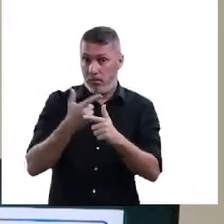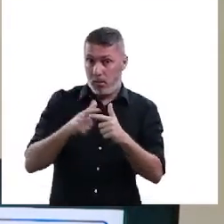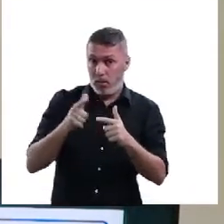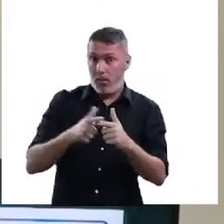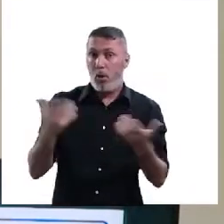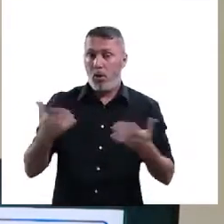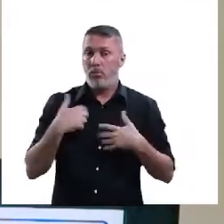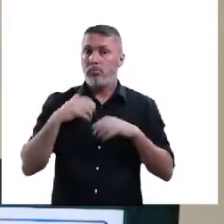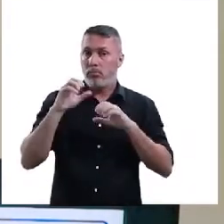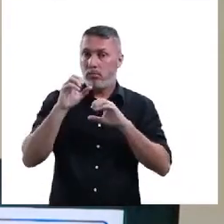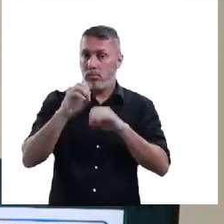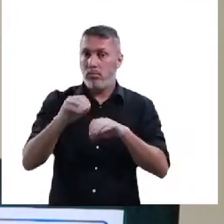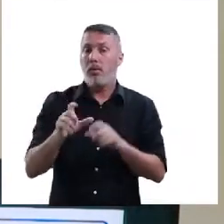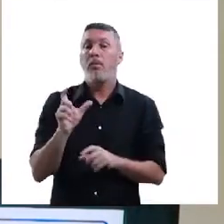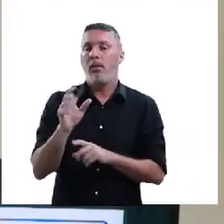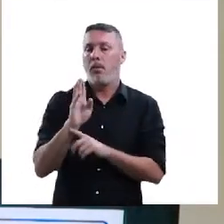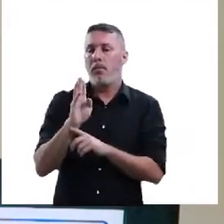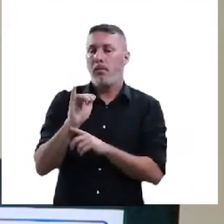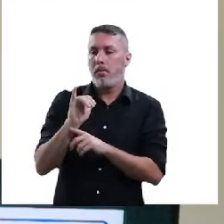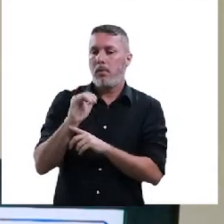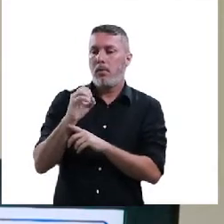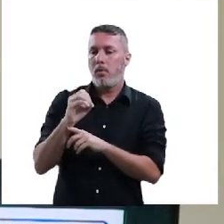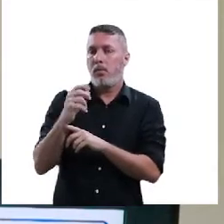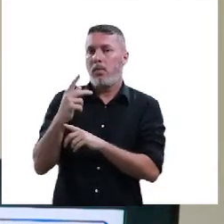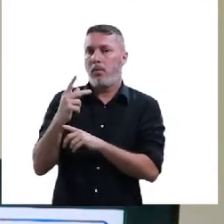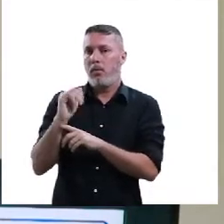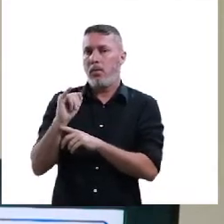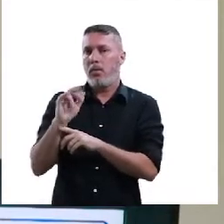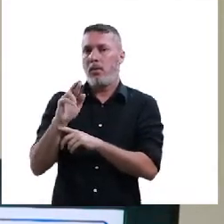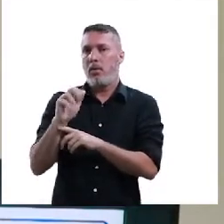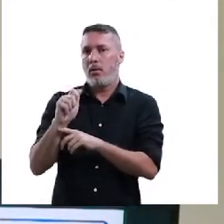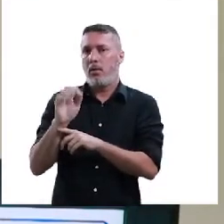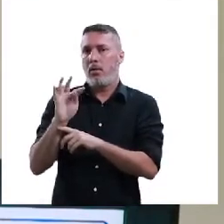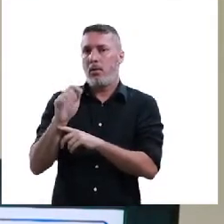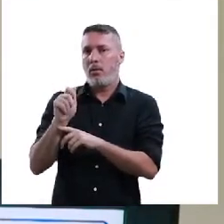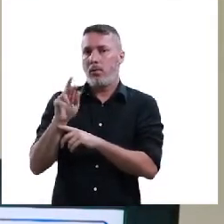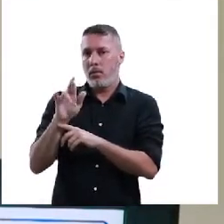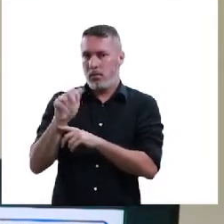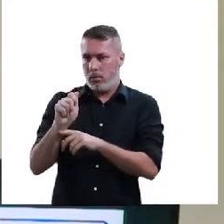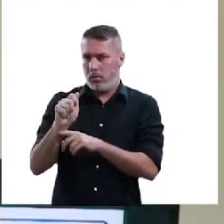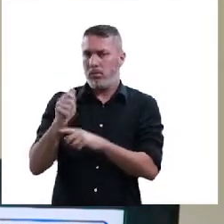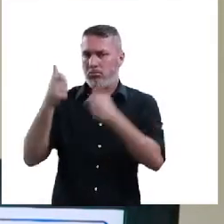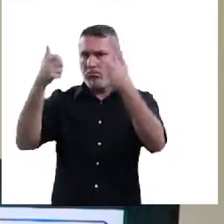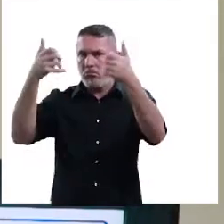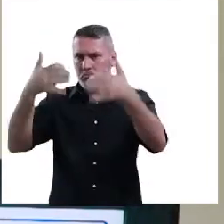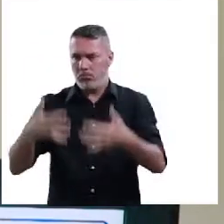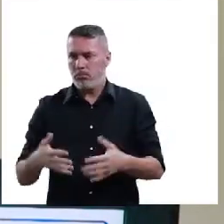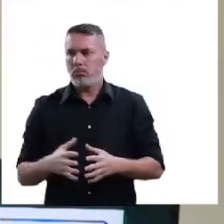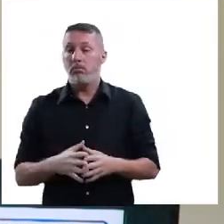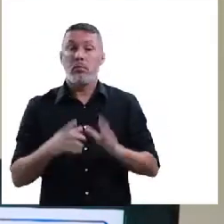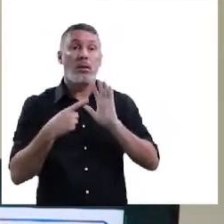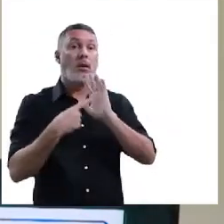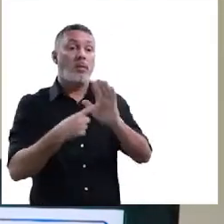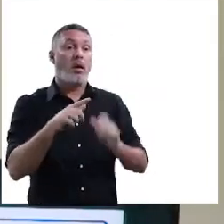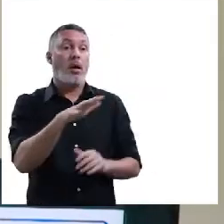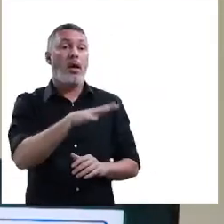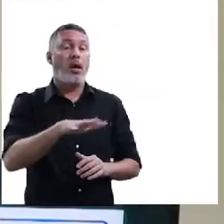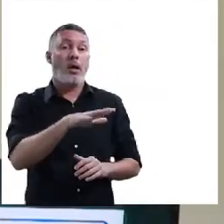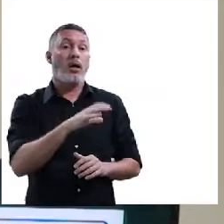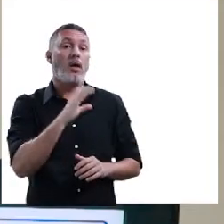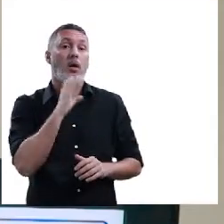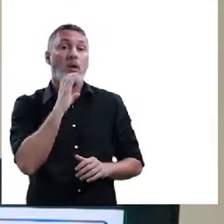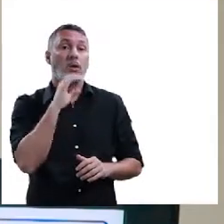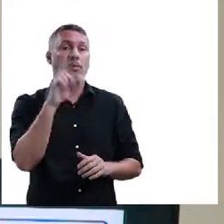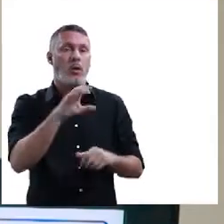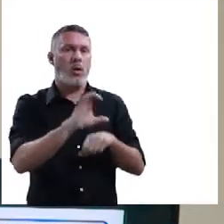ali argumentos e problemas. Nós vamos falar hoje sobre biopirataria. Nós vamos conversar um pouquinho sobre isso. Nós vamos apresentar